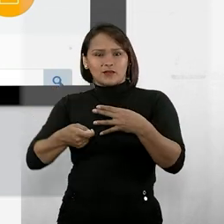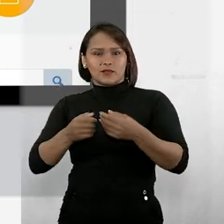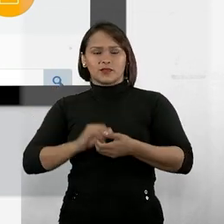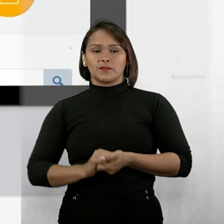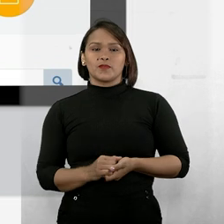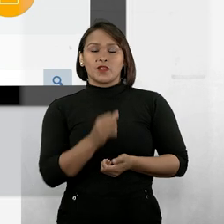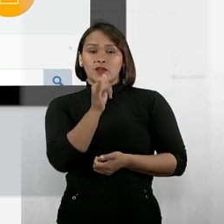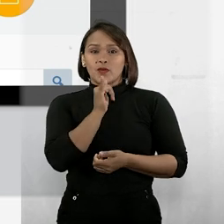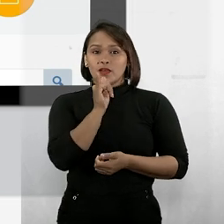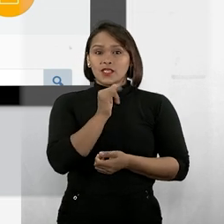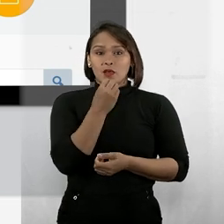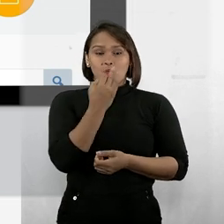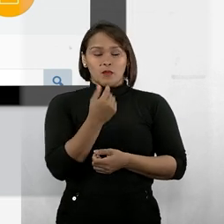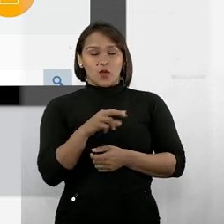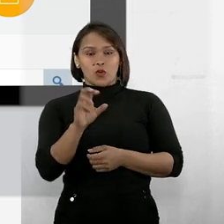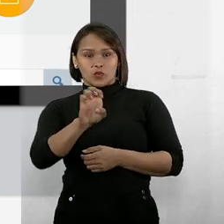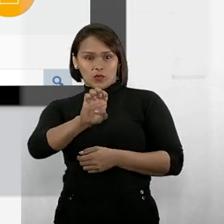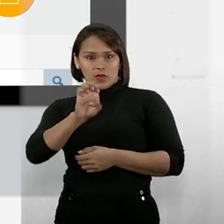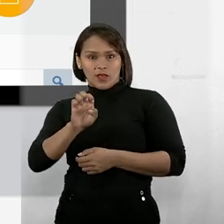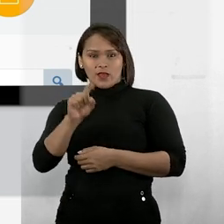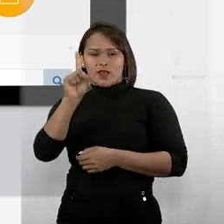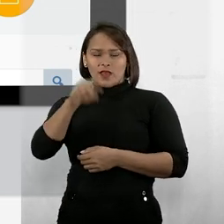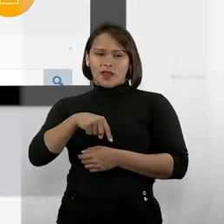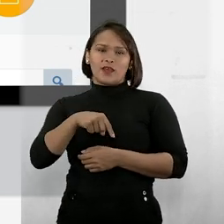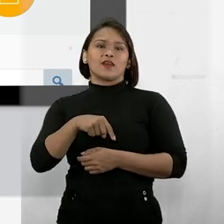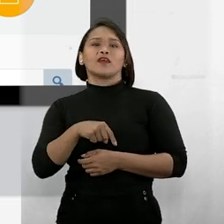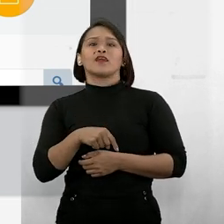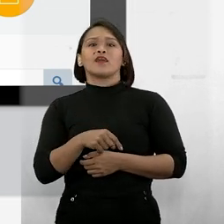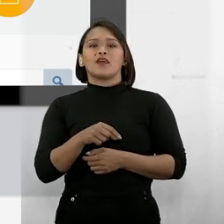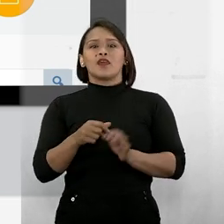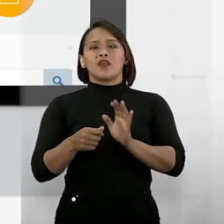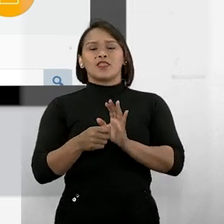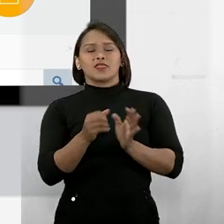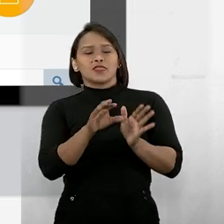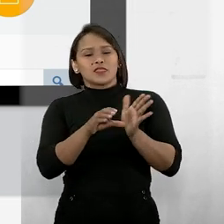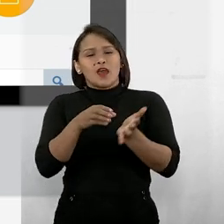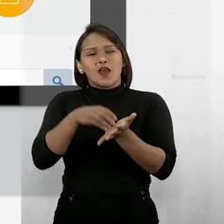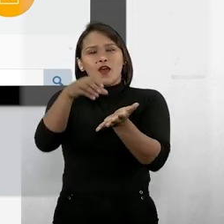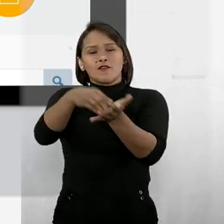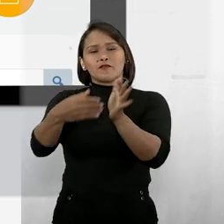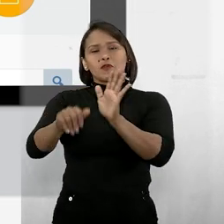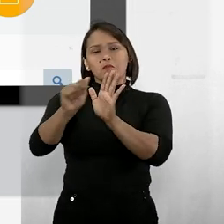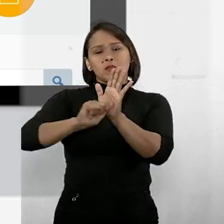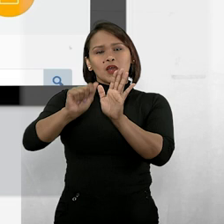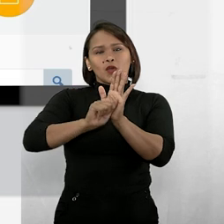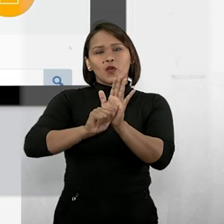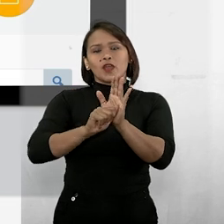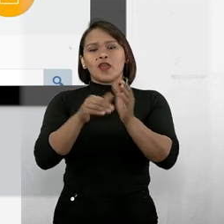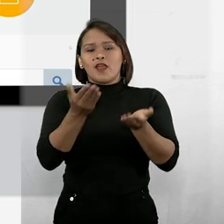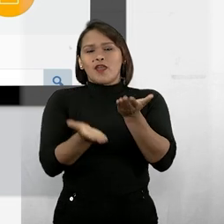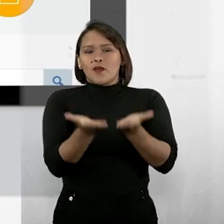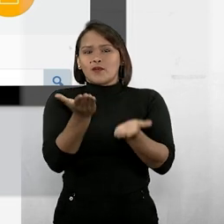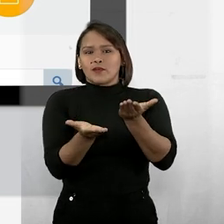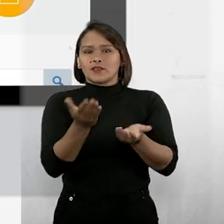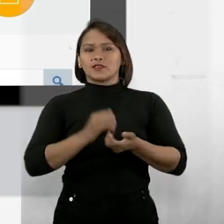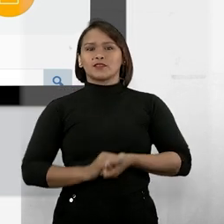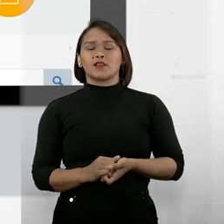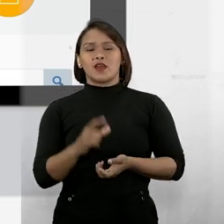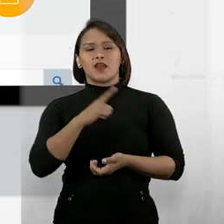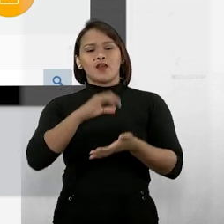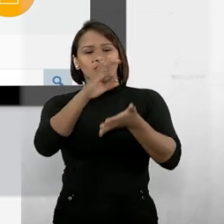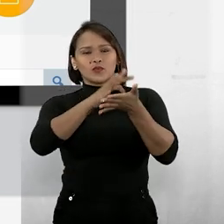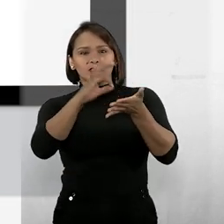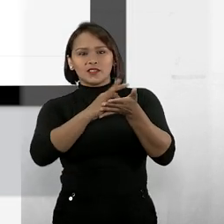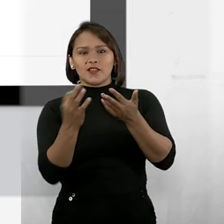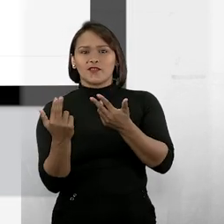Um bom exemplo da utilização do E é o termo tráfico e maconha e quantidade. Ao